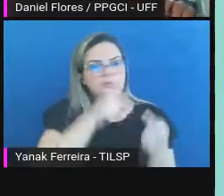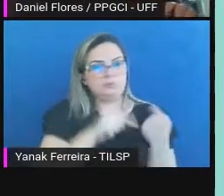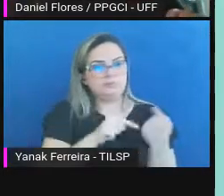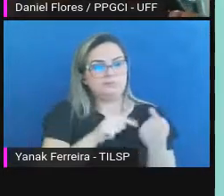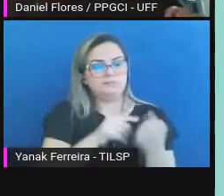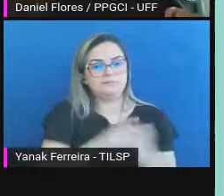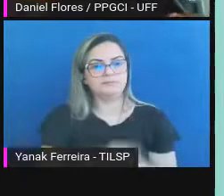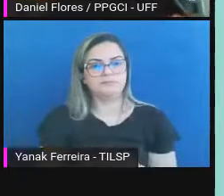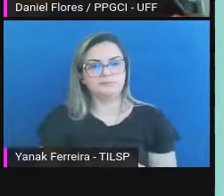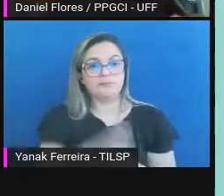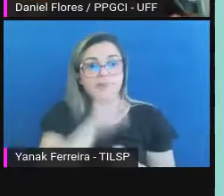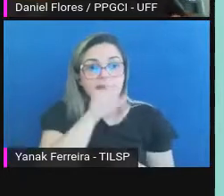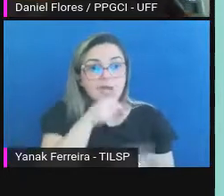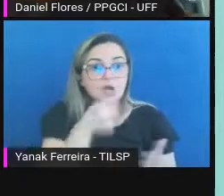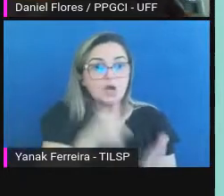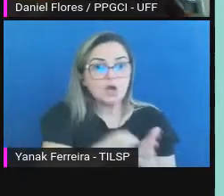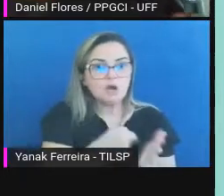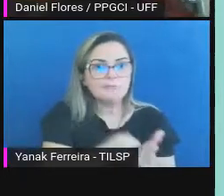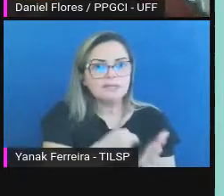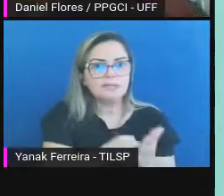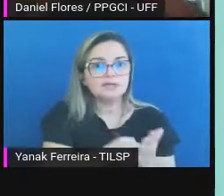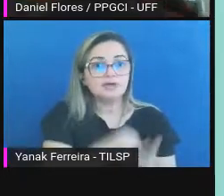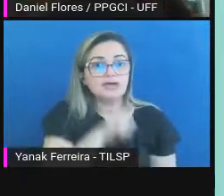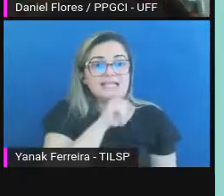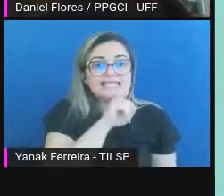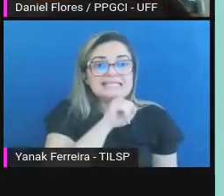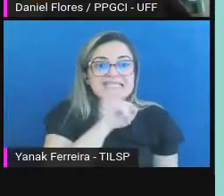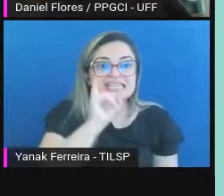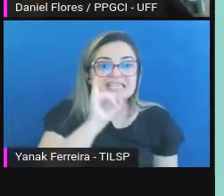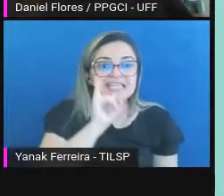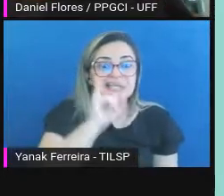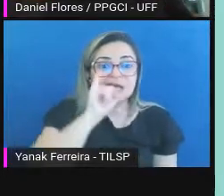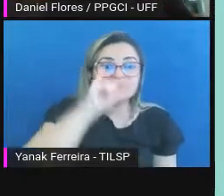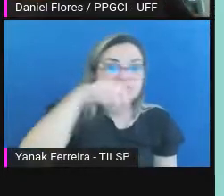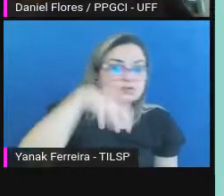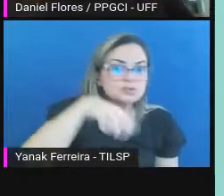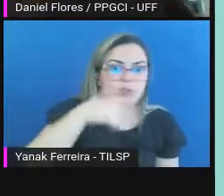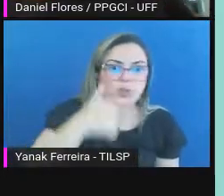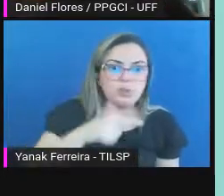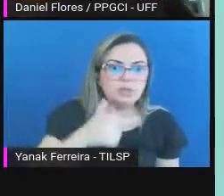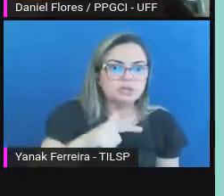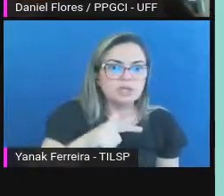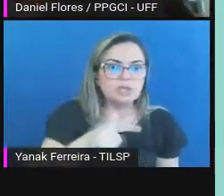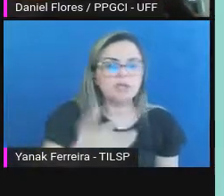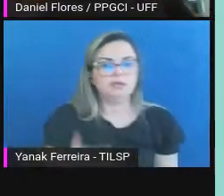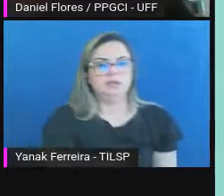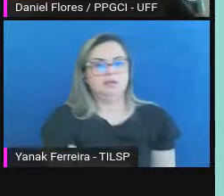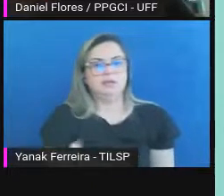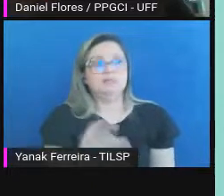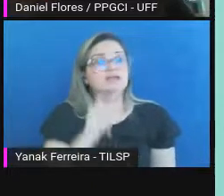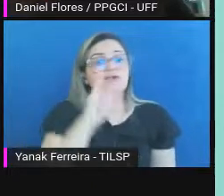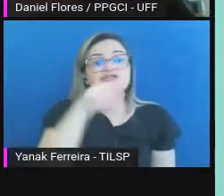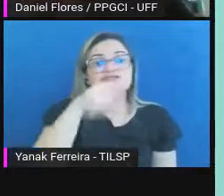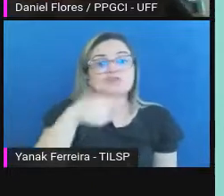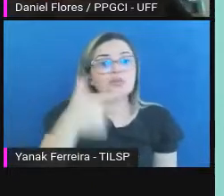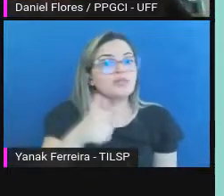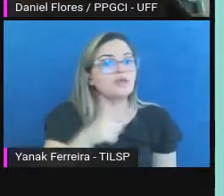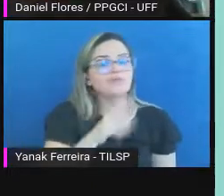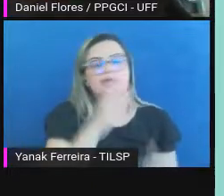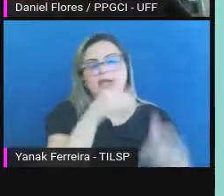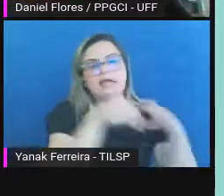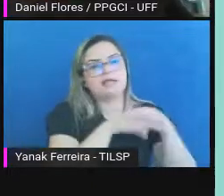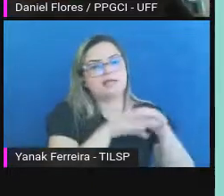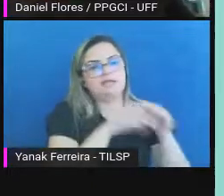obrigatório. Se a instituição não tem um RDC-ARC de permanente, a instituição não tem arquivo permanente digital.